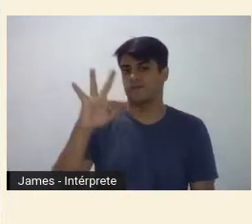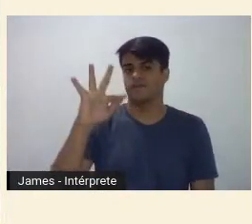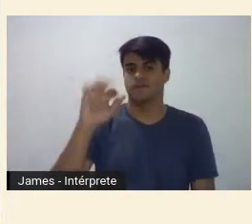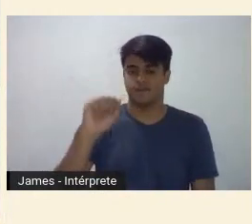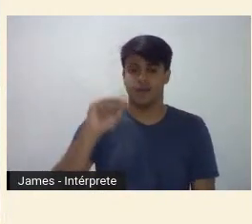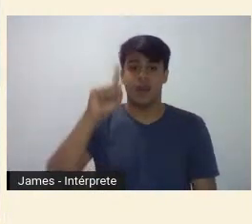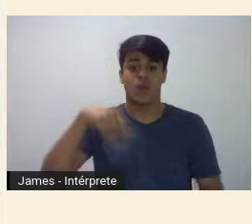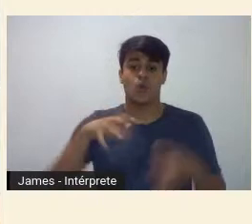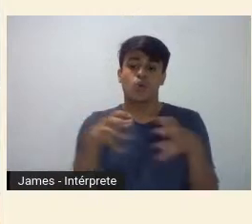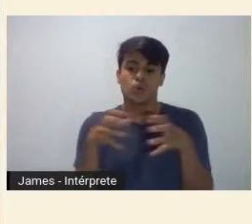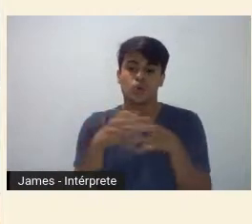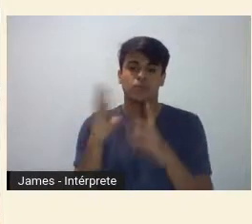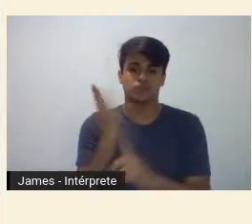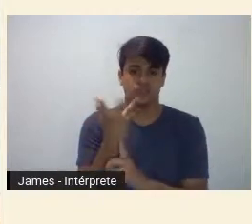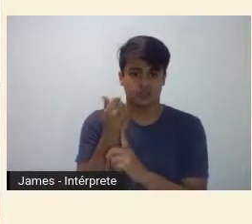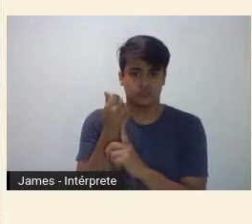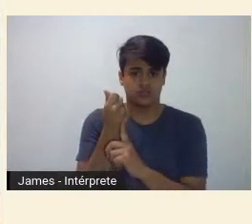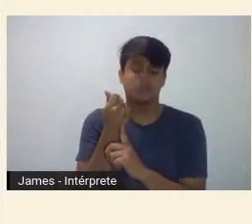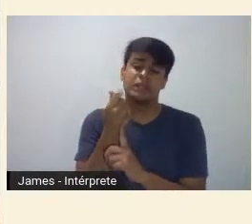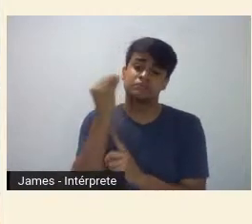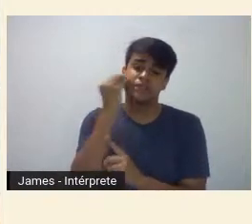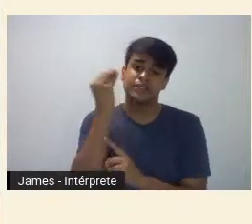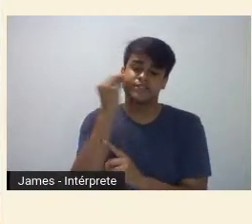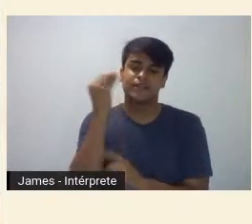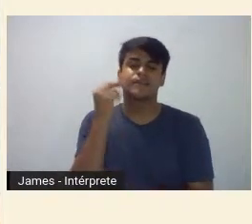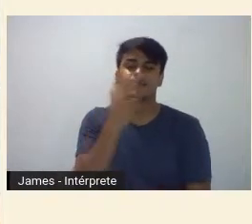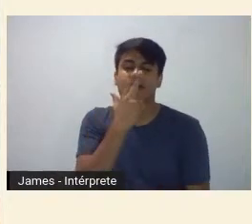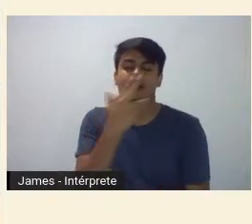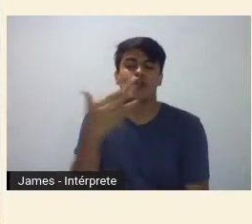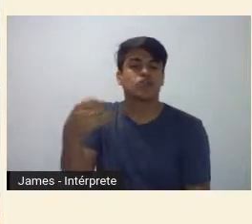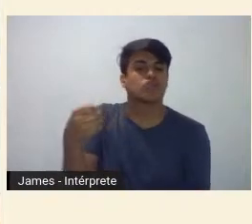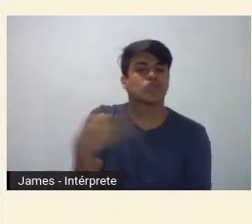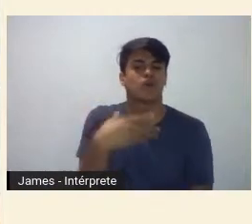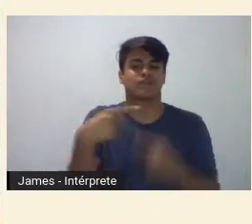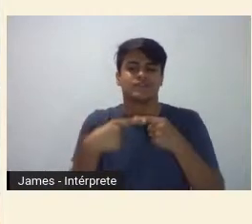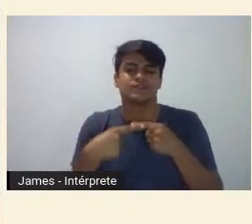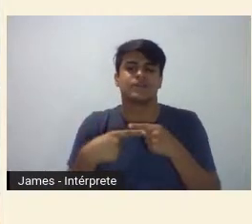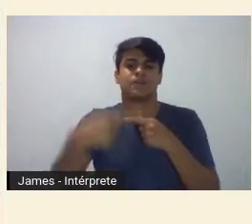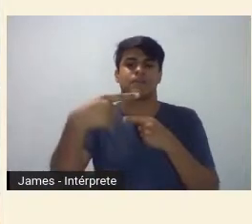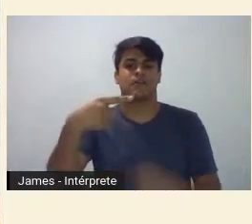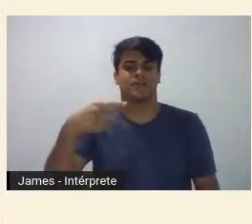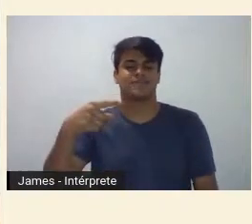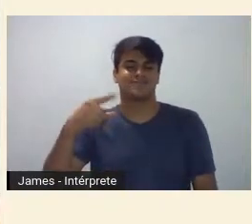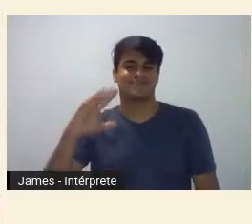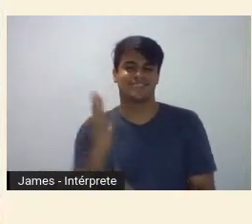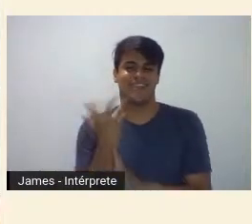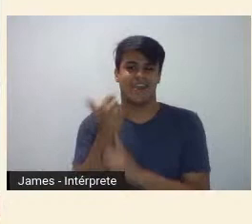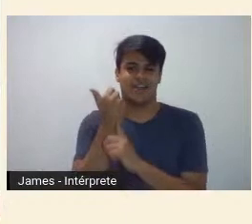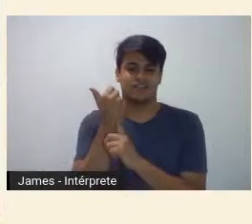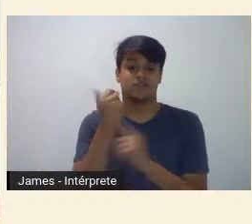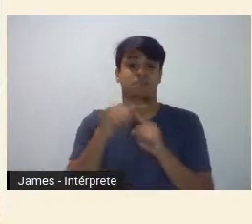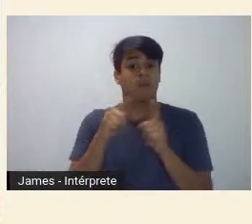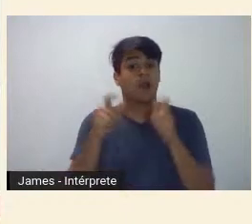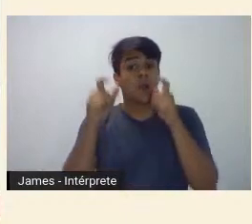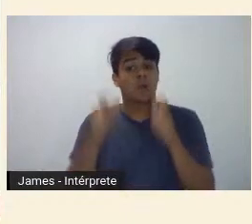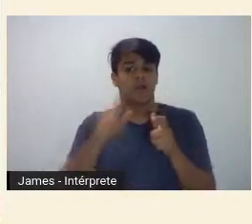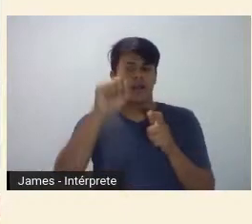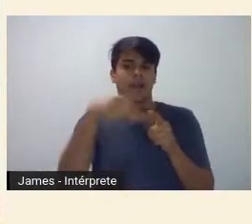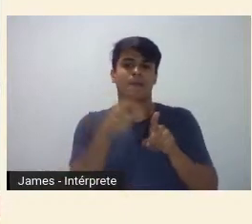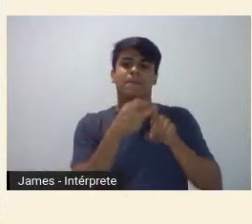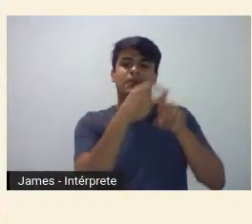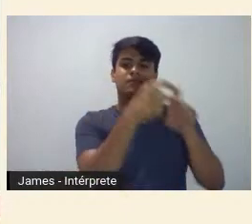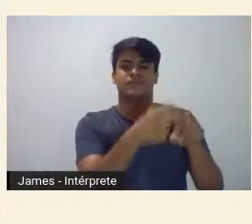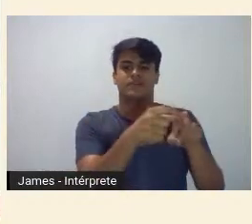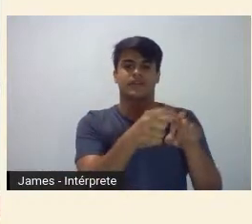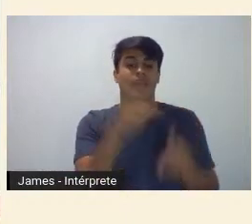85 anos depois uma nova semana de arte só que agora oriunda da periferia uma nova história escrita e contada